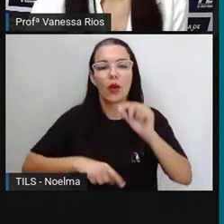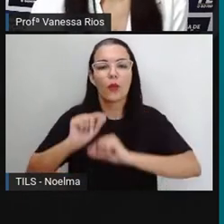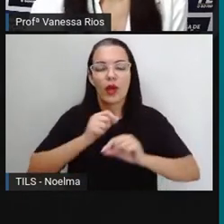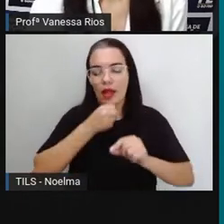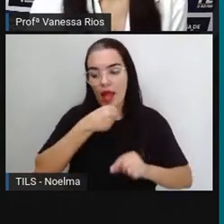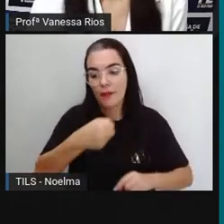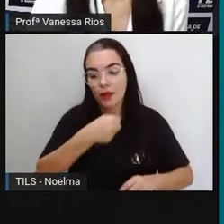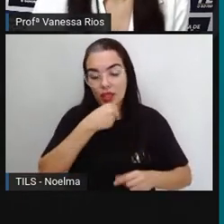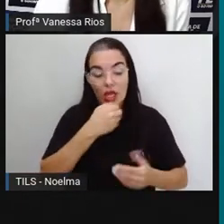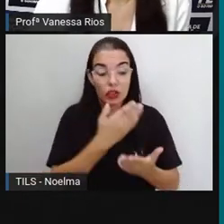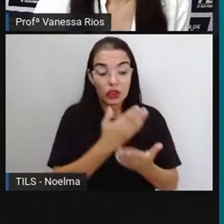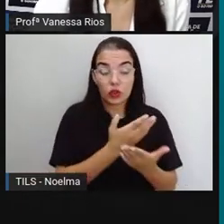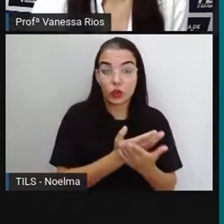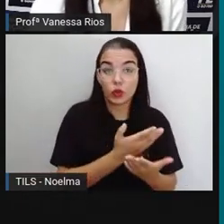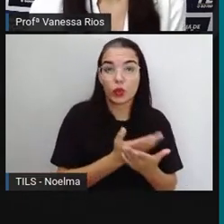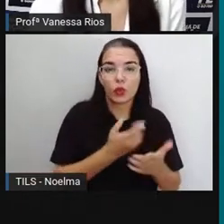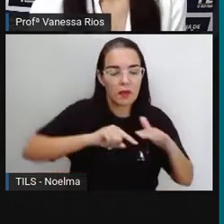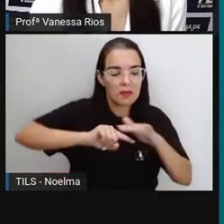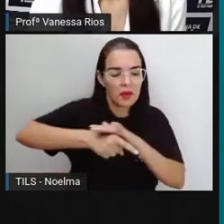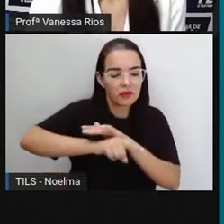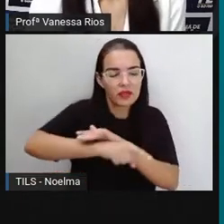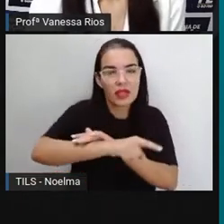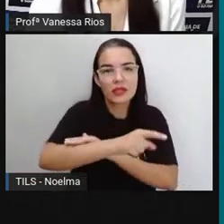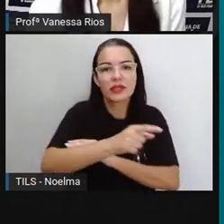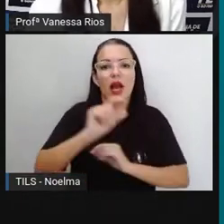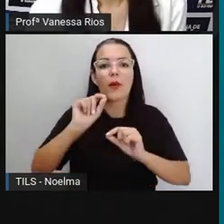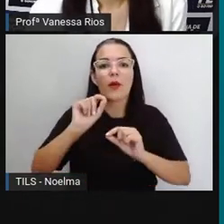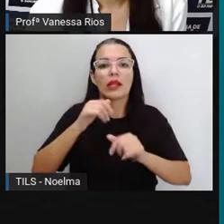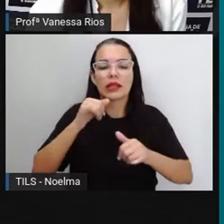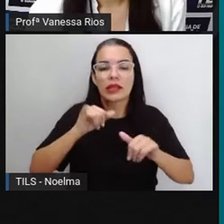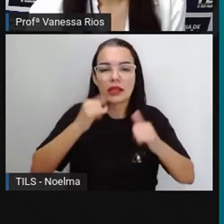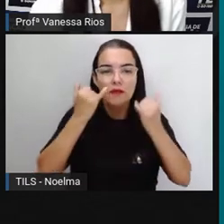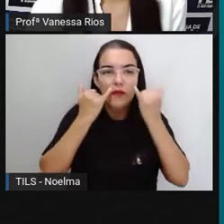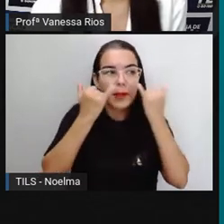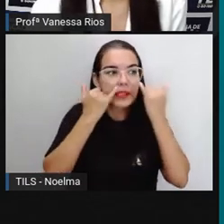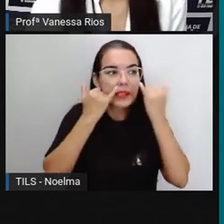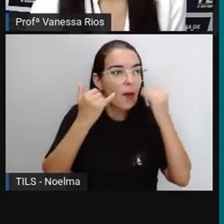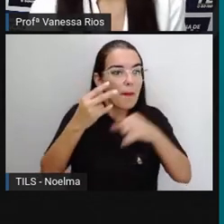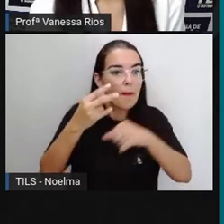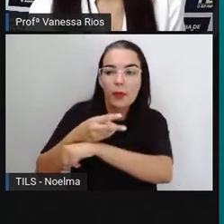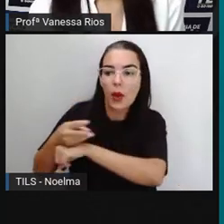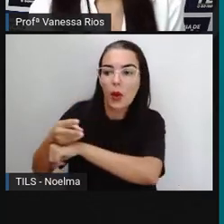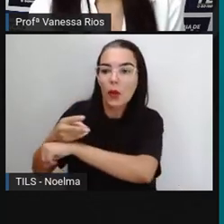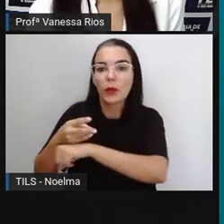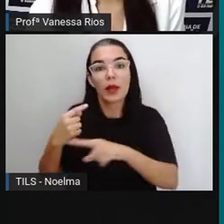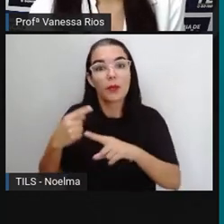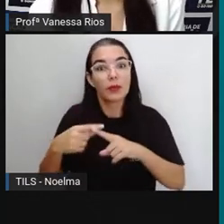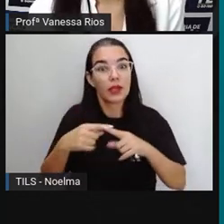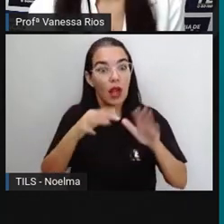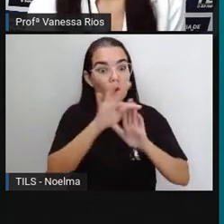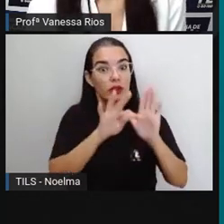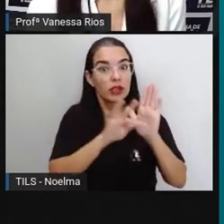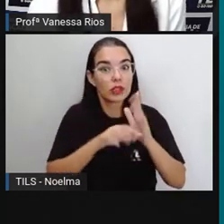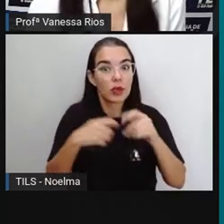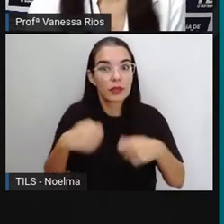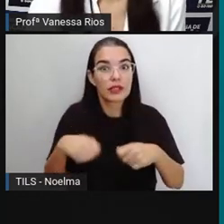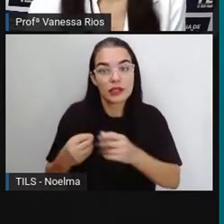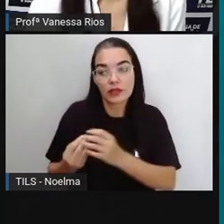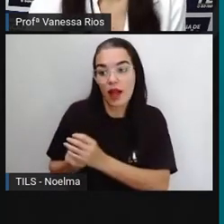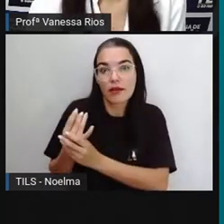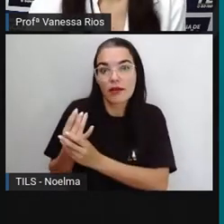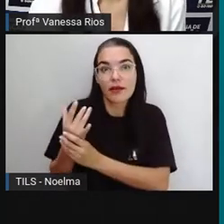exige apuração dos fatos, busca de informações para que o texto aí seja construído e